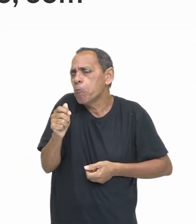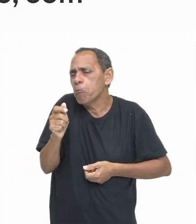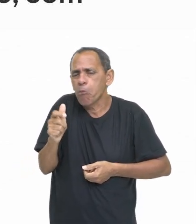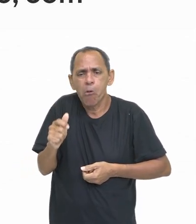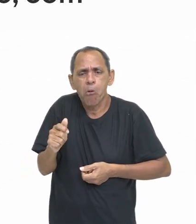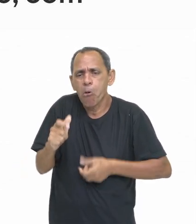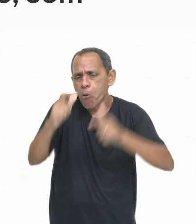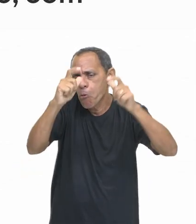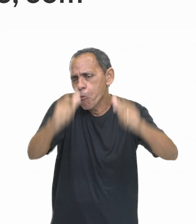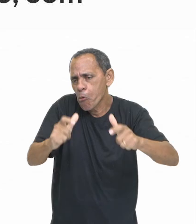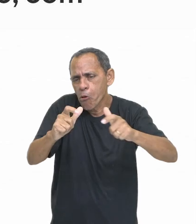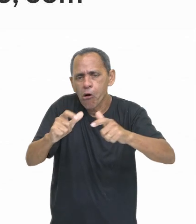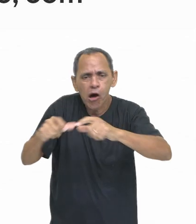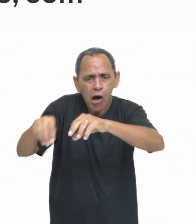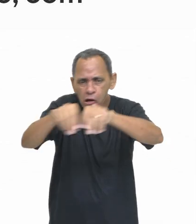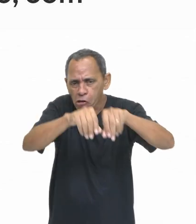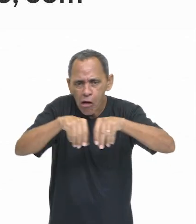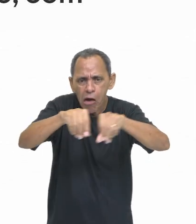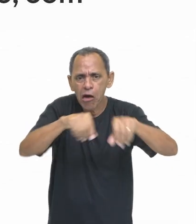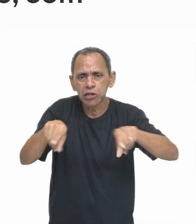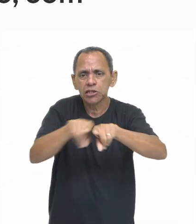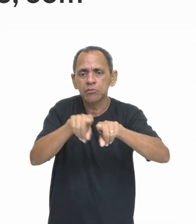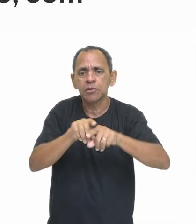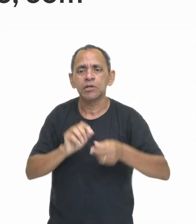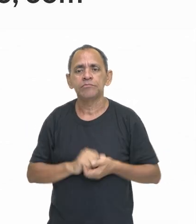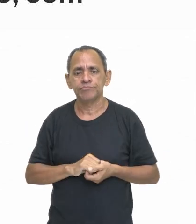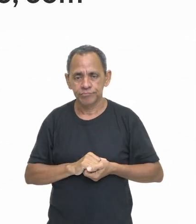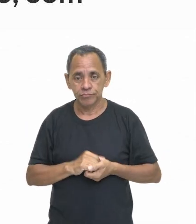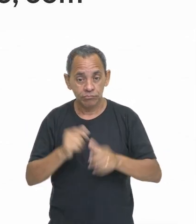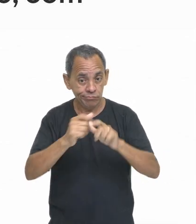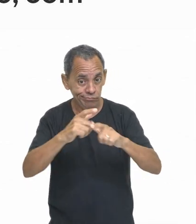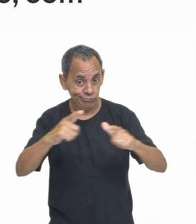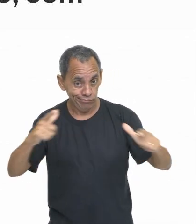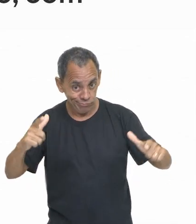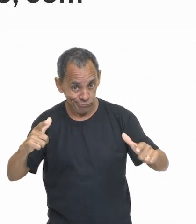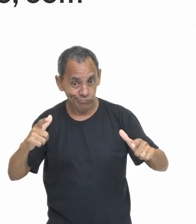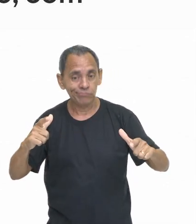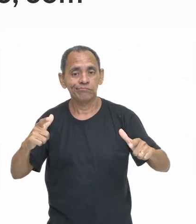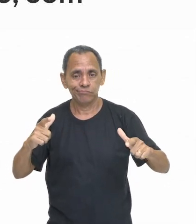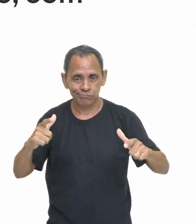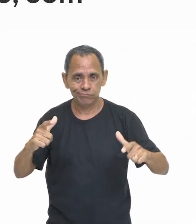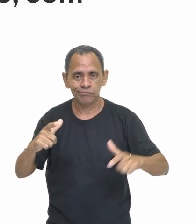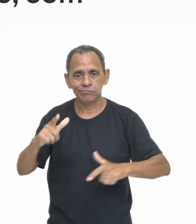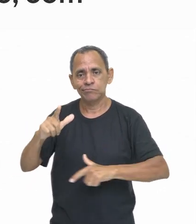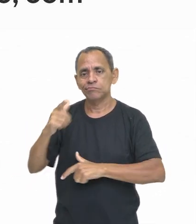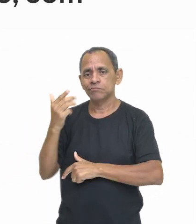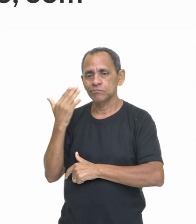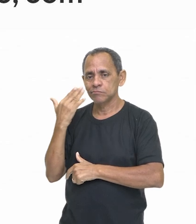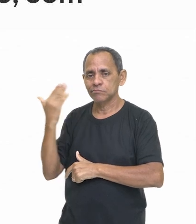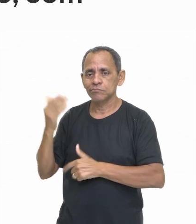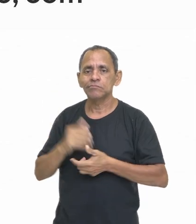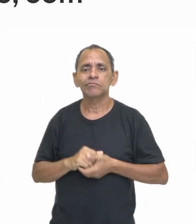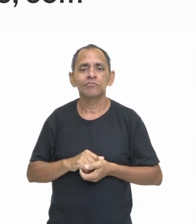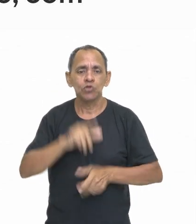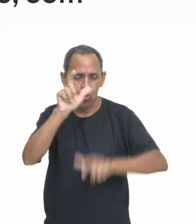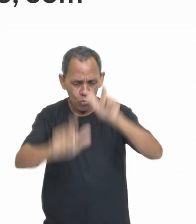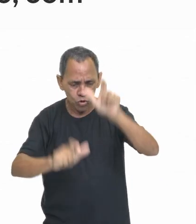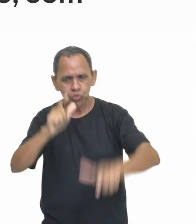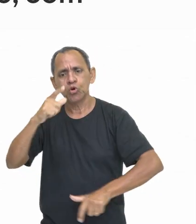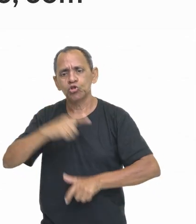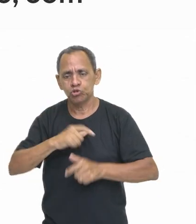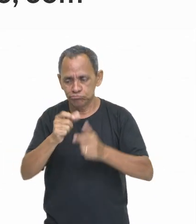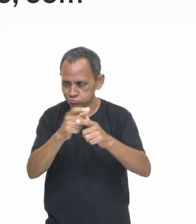de poucas terras. E os grandes latifundiários eram pessoas que detinham o controle à posse de